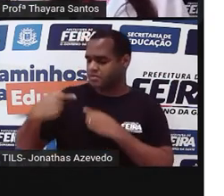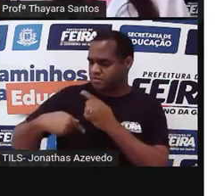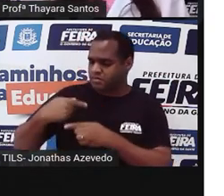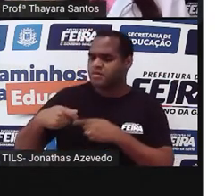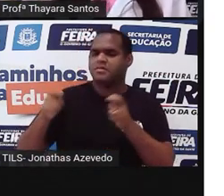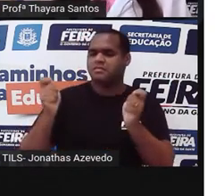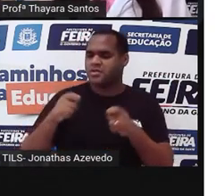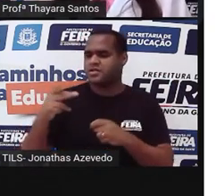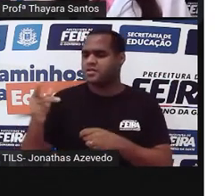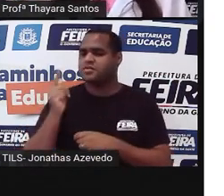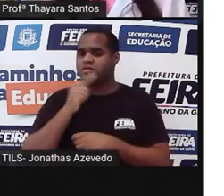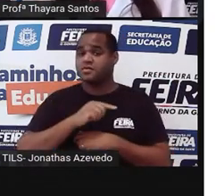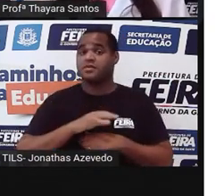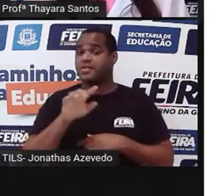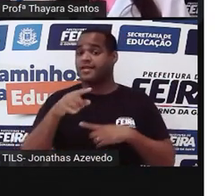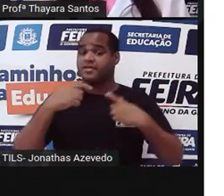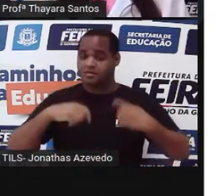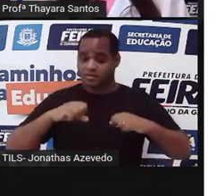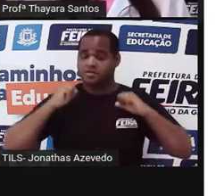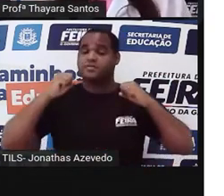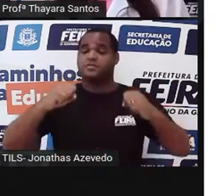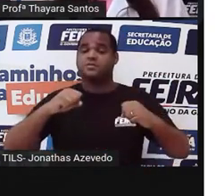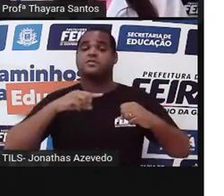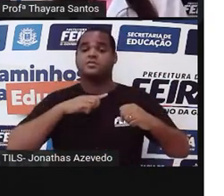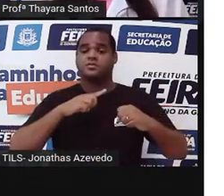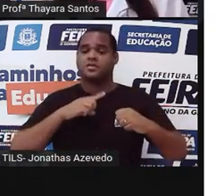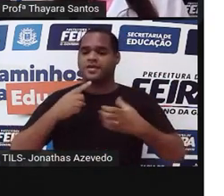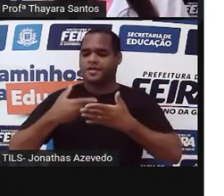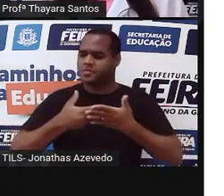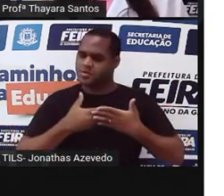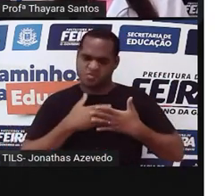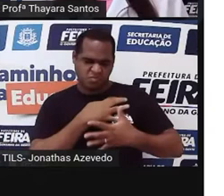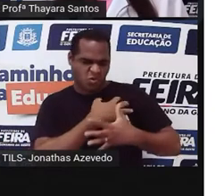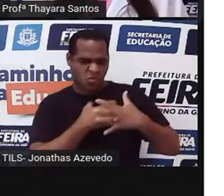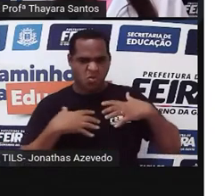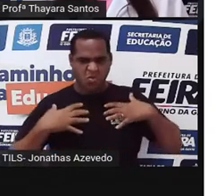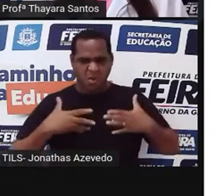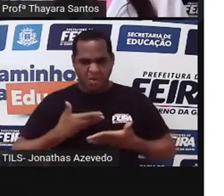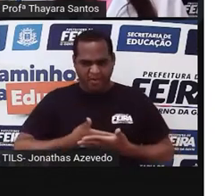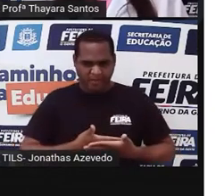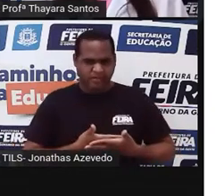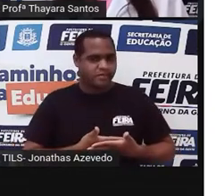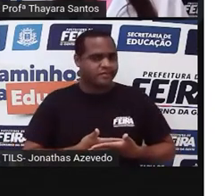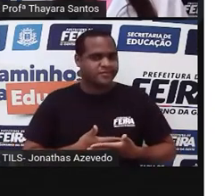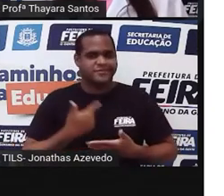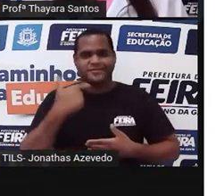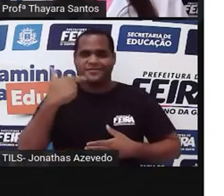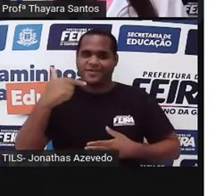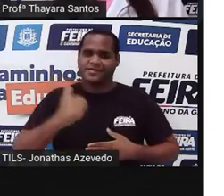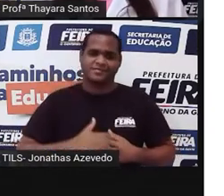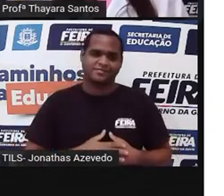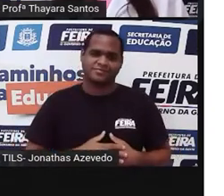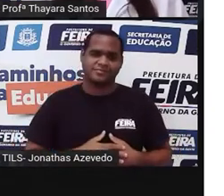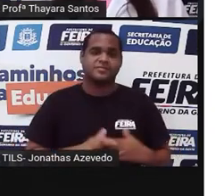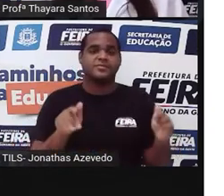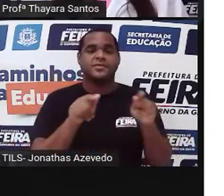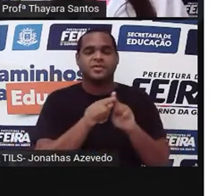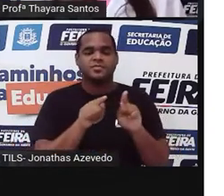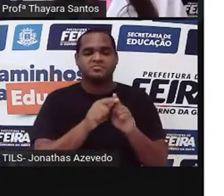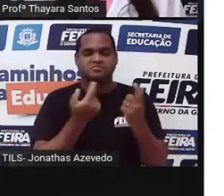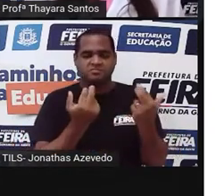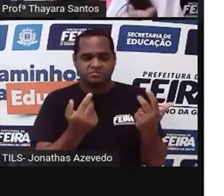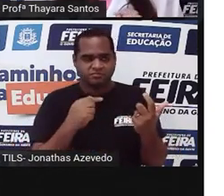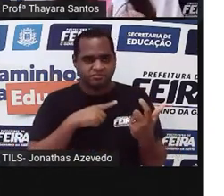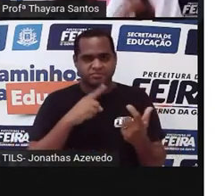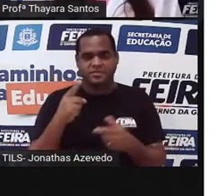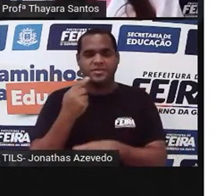favoreça ela, mas ela precisa se exercitar também, não vai nascer um bebê já todo musculoso. Da mesma forma, se